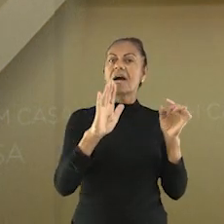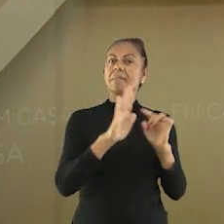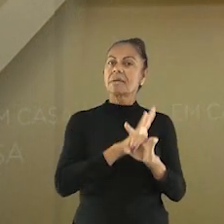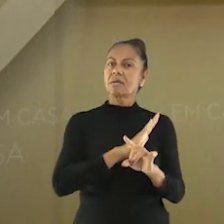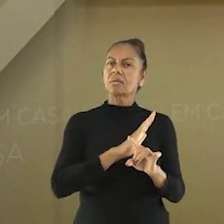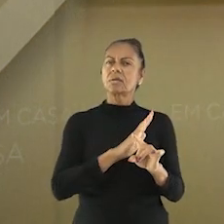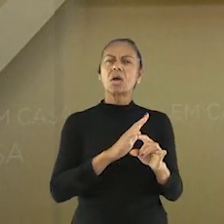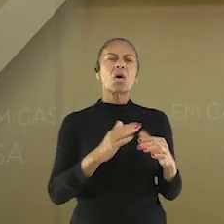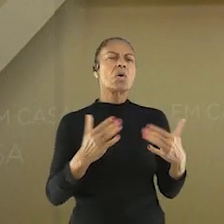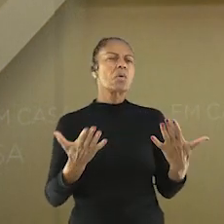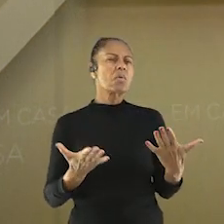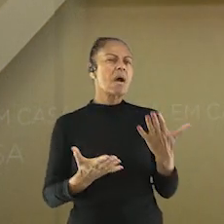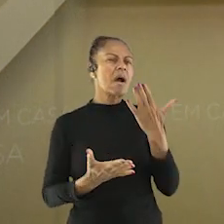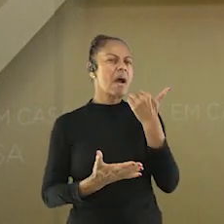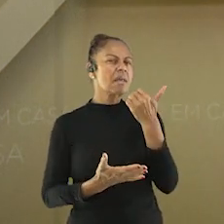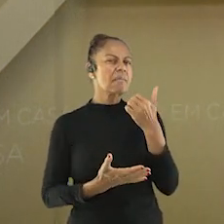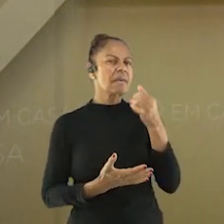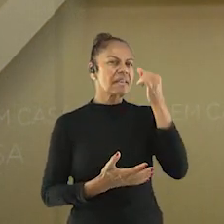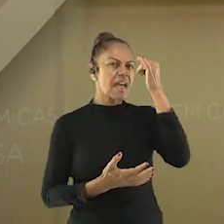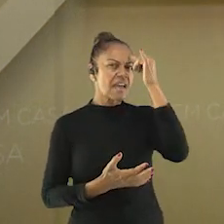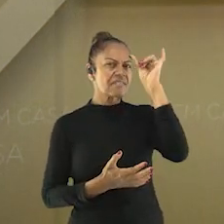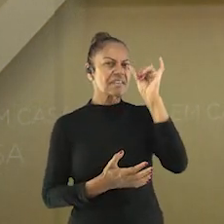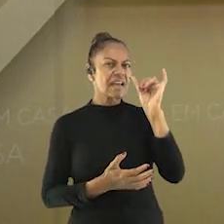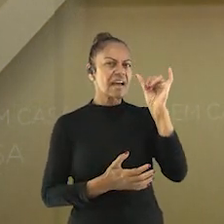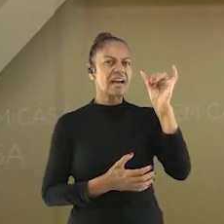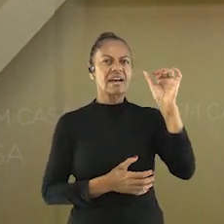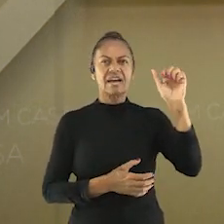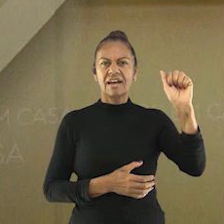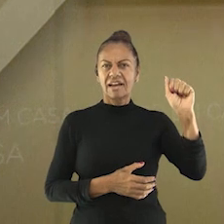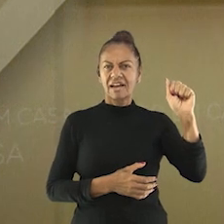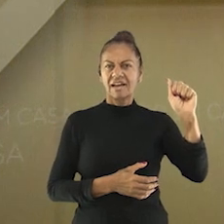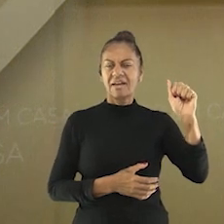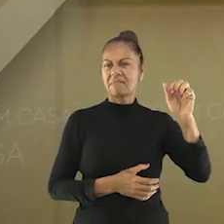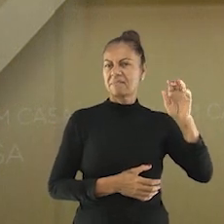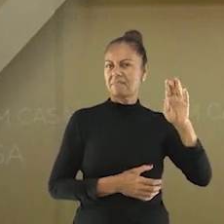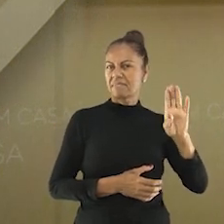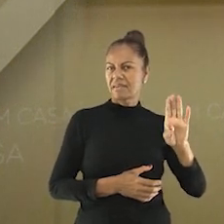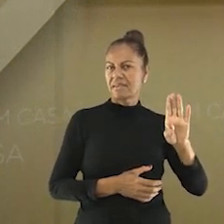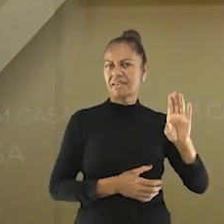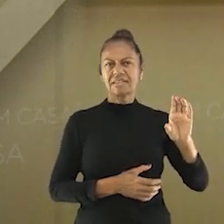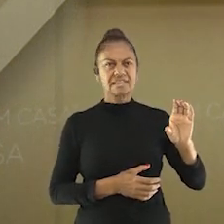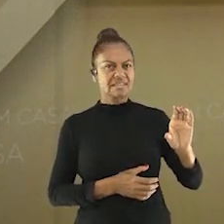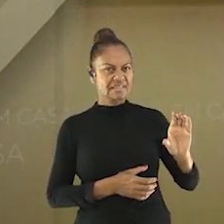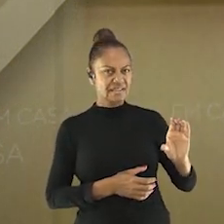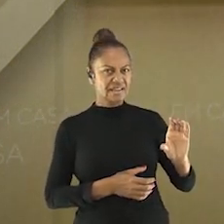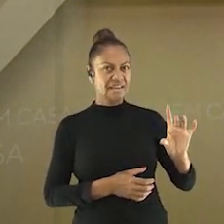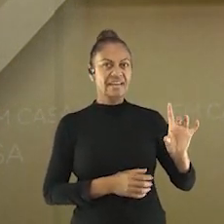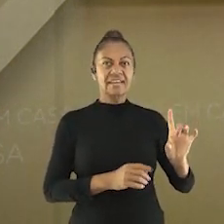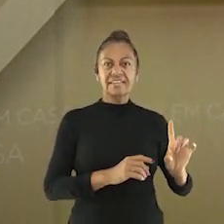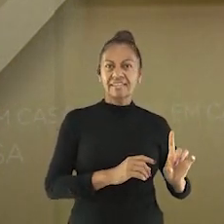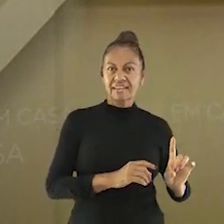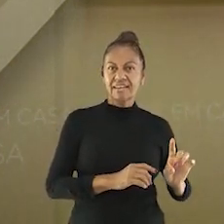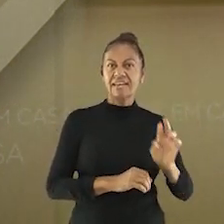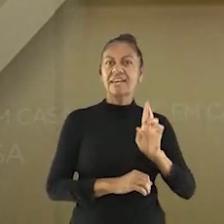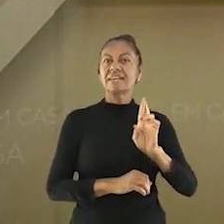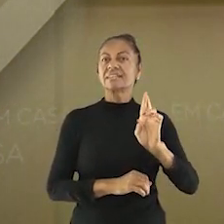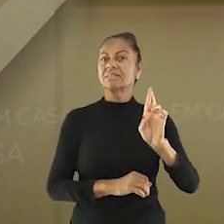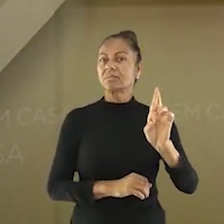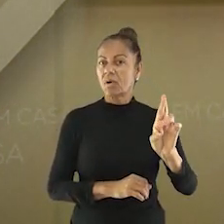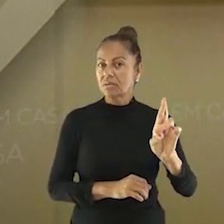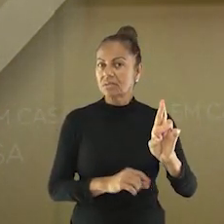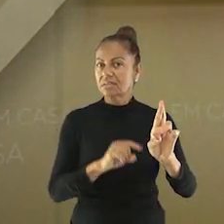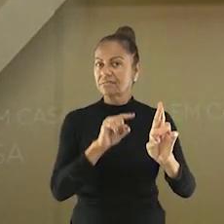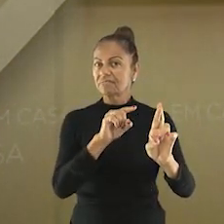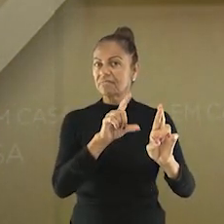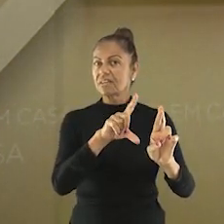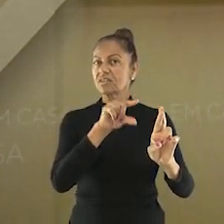abaixo o Maurício deve evitar consumir? E aí a gente tem letra A, calabresa, letra B, frango, letra